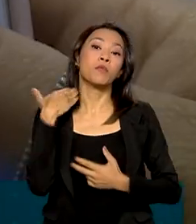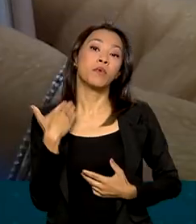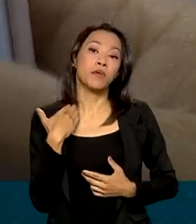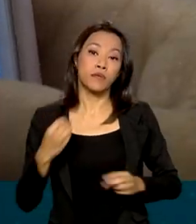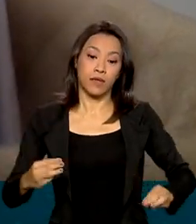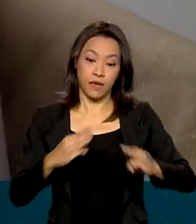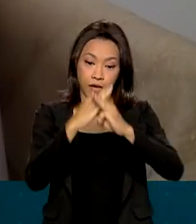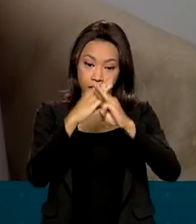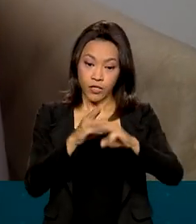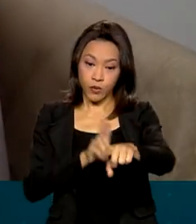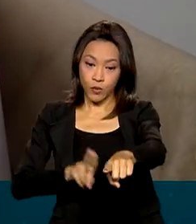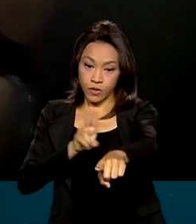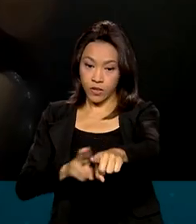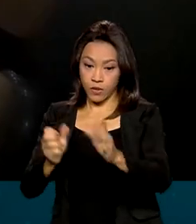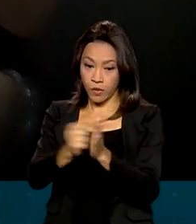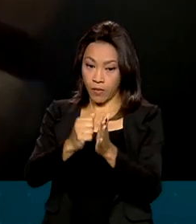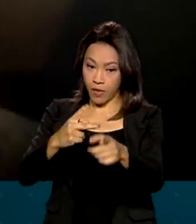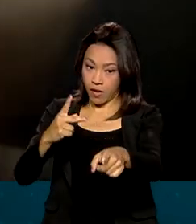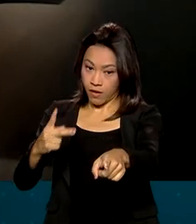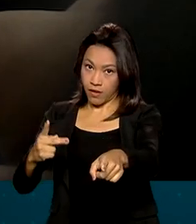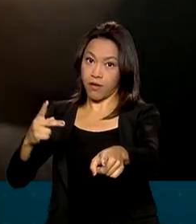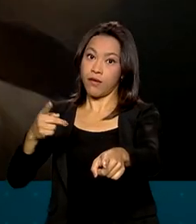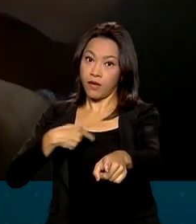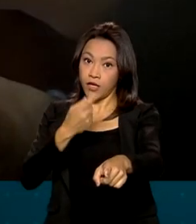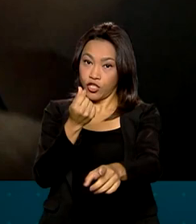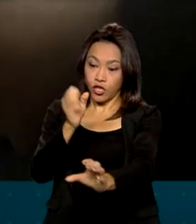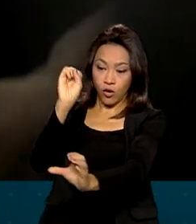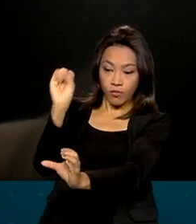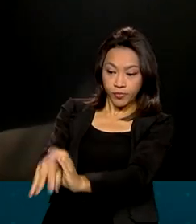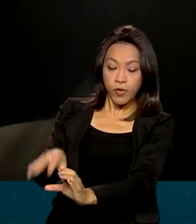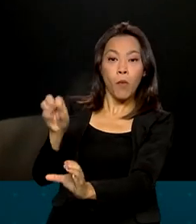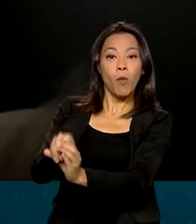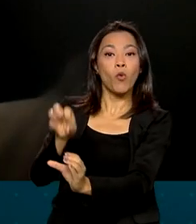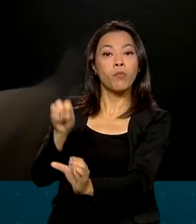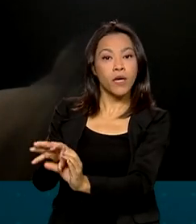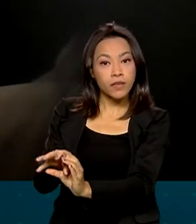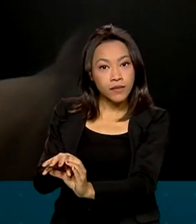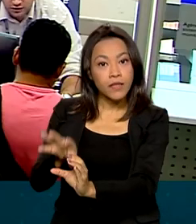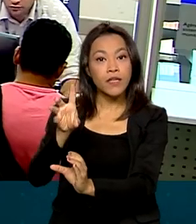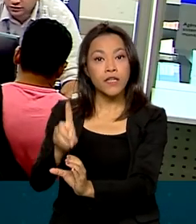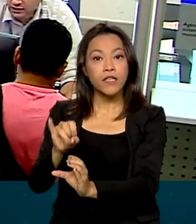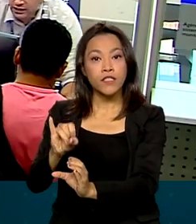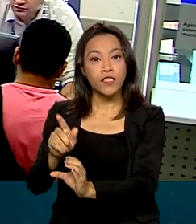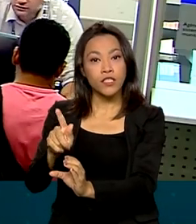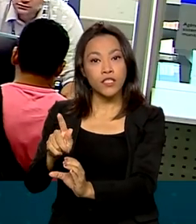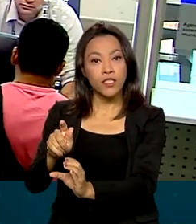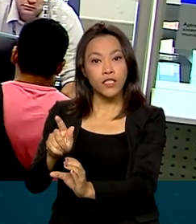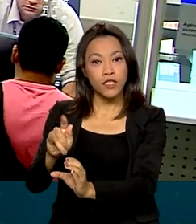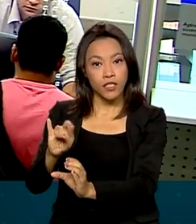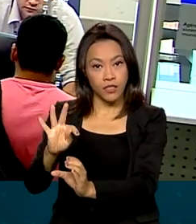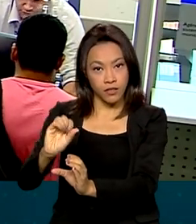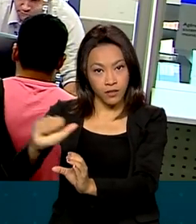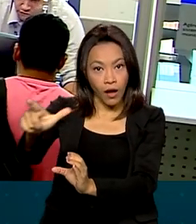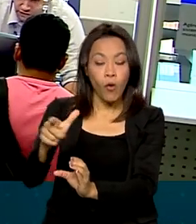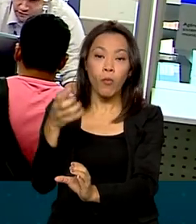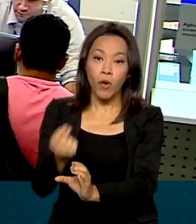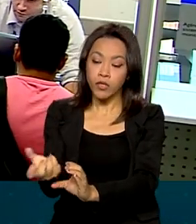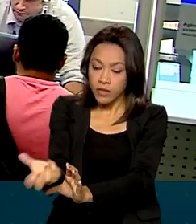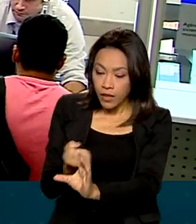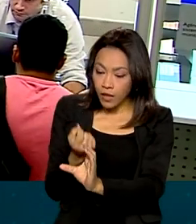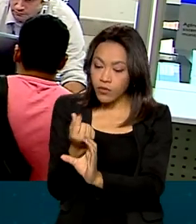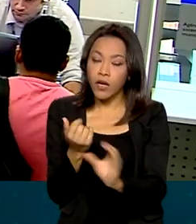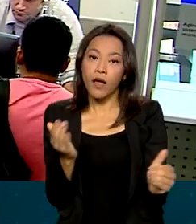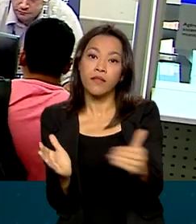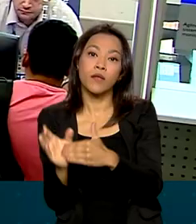via aplicativo Caixa Tem e creditado na conta poupança digital do trabalhador. A retirada pode ser realizada até o dia